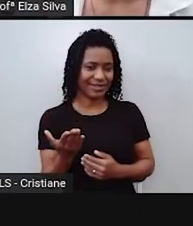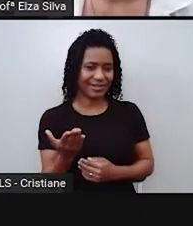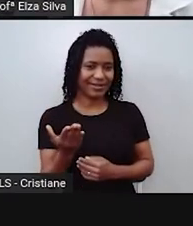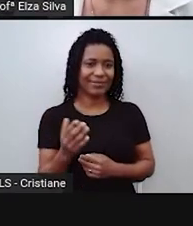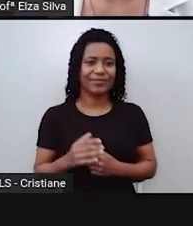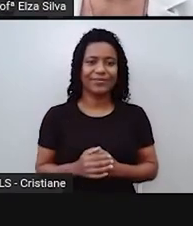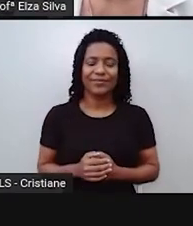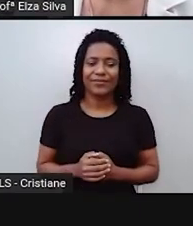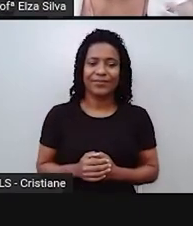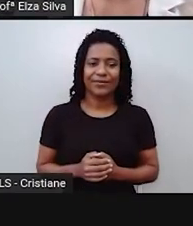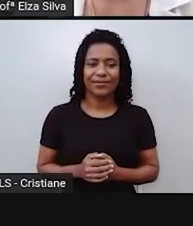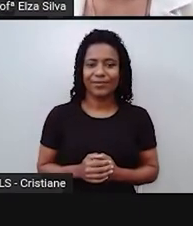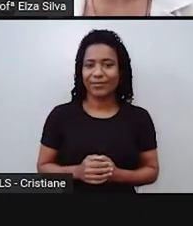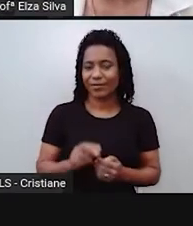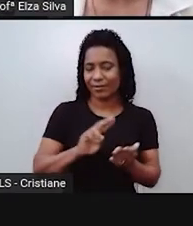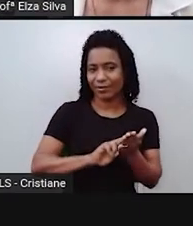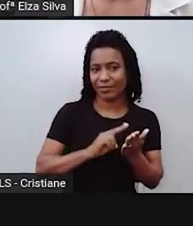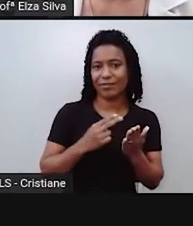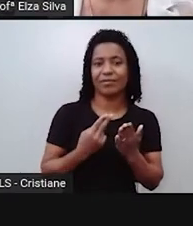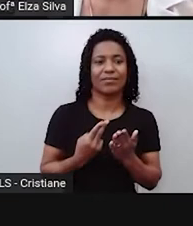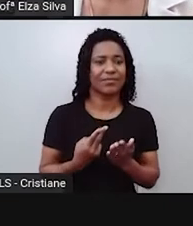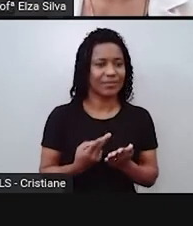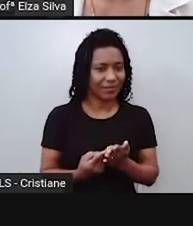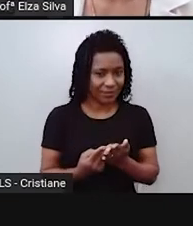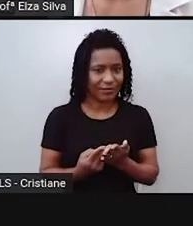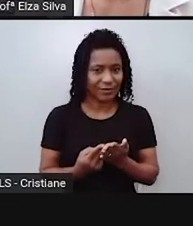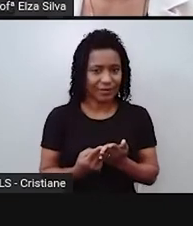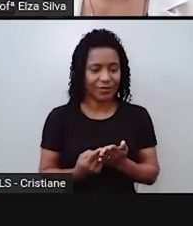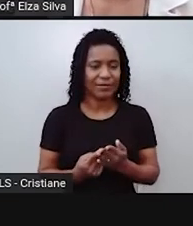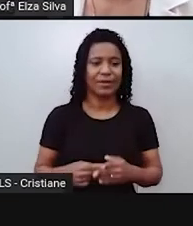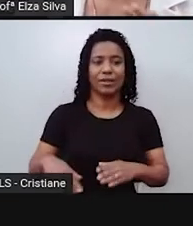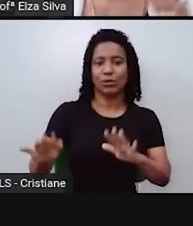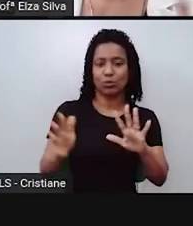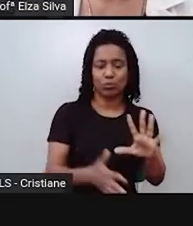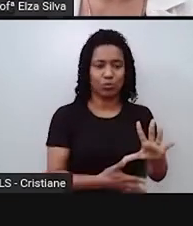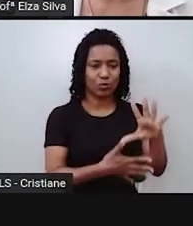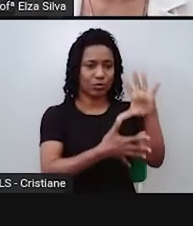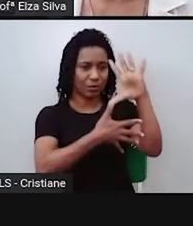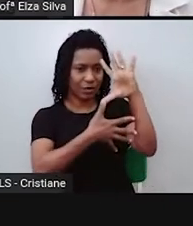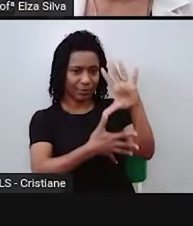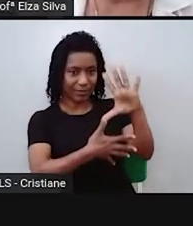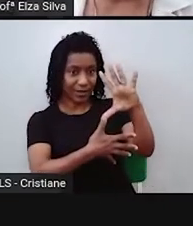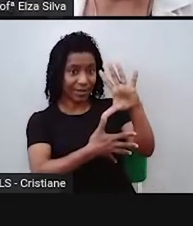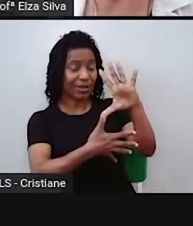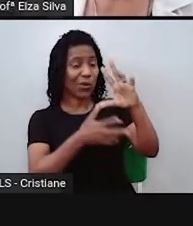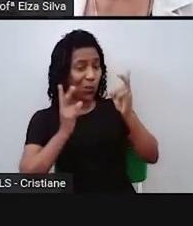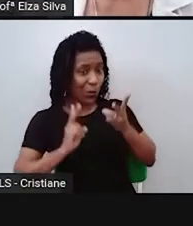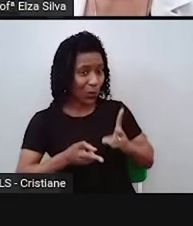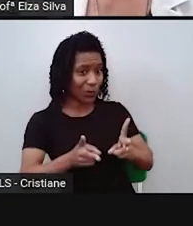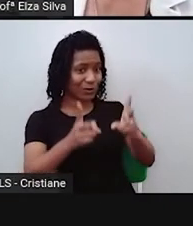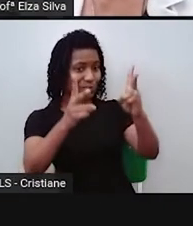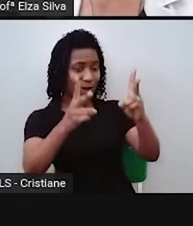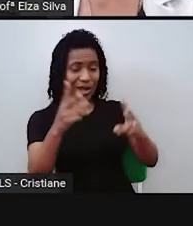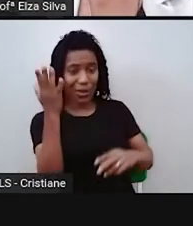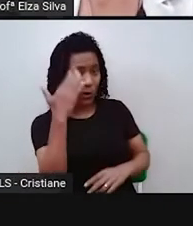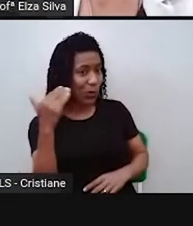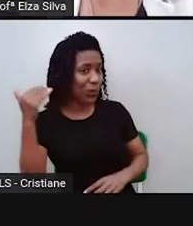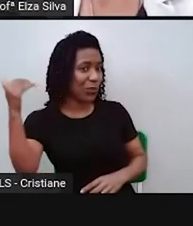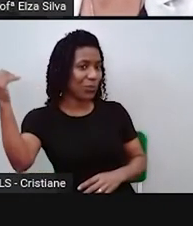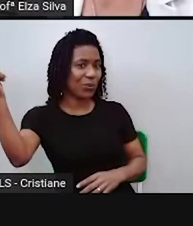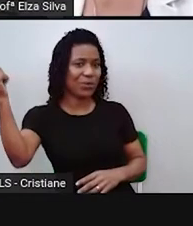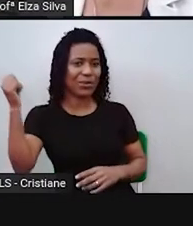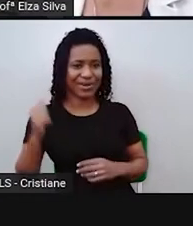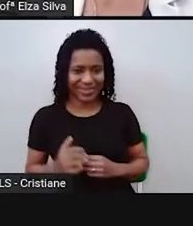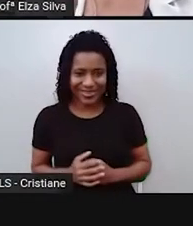Então, tornar ou manter a América grandiosa. Então, observem